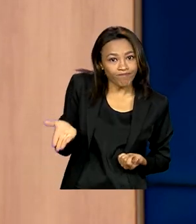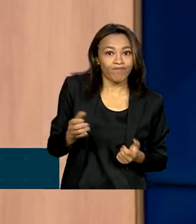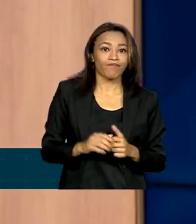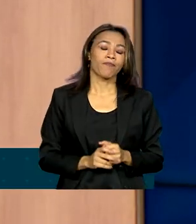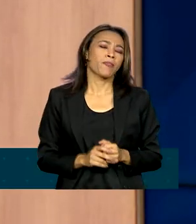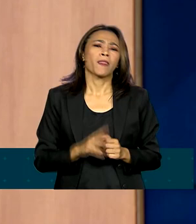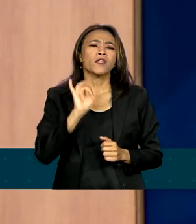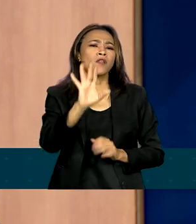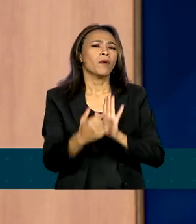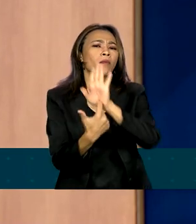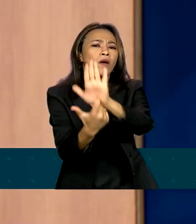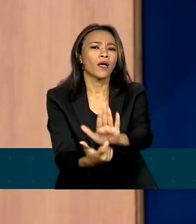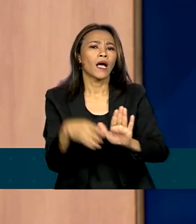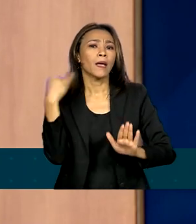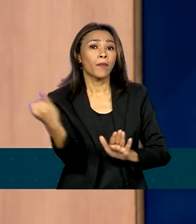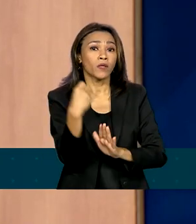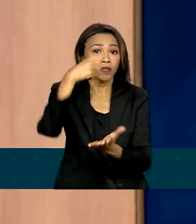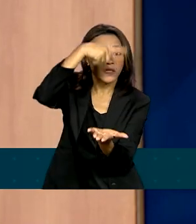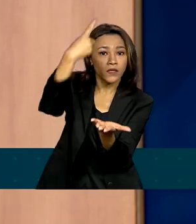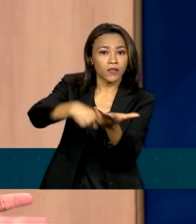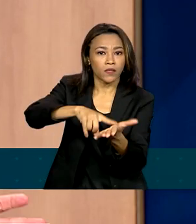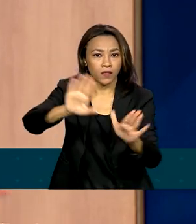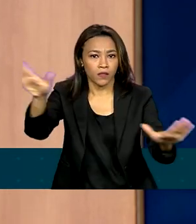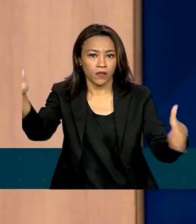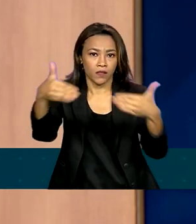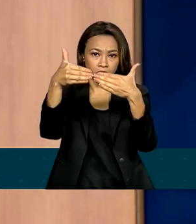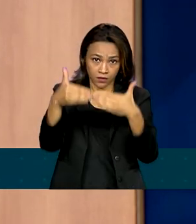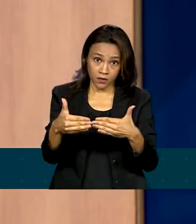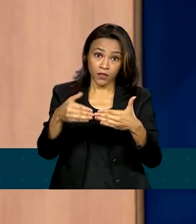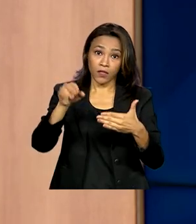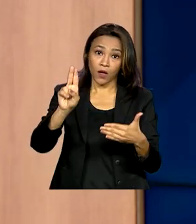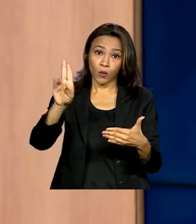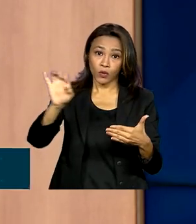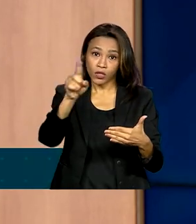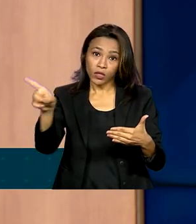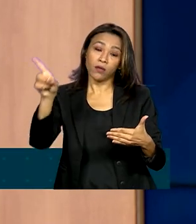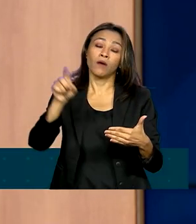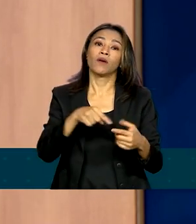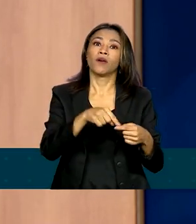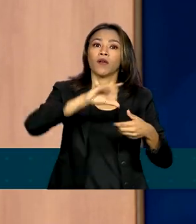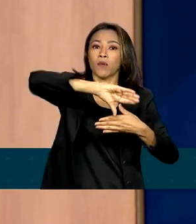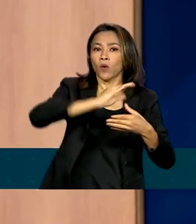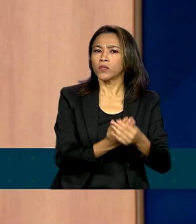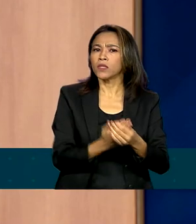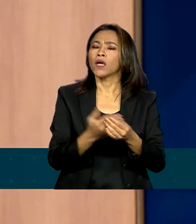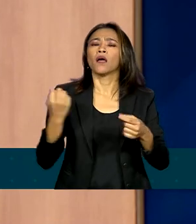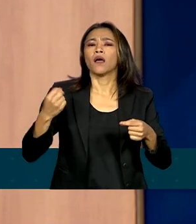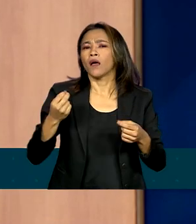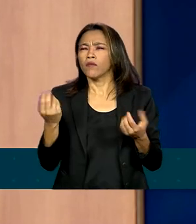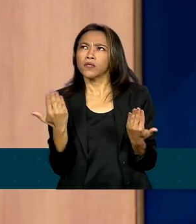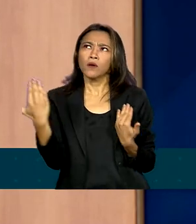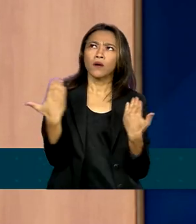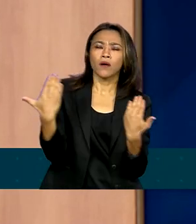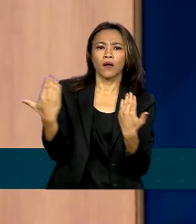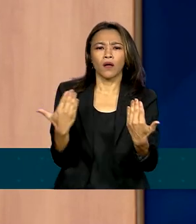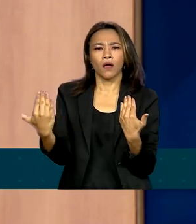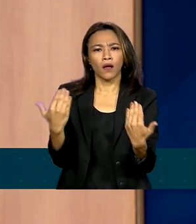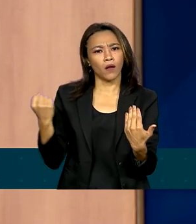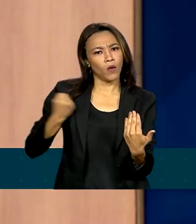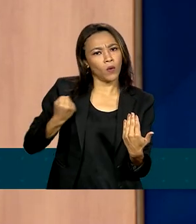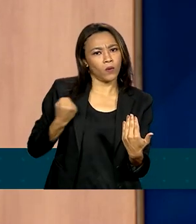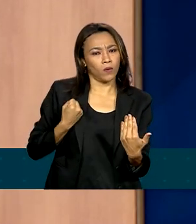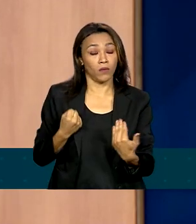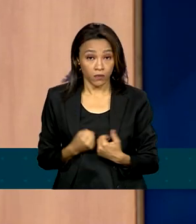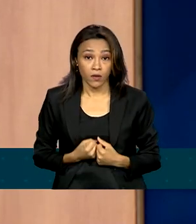mostrar a importância desse acordo do Mercosul com União Europeia, basta destacar um número. Estima-se que cerca de